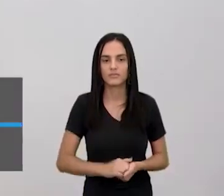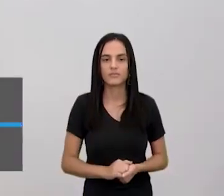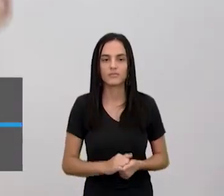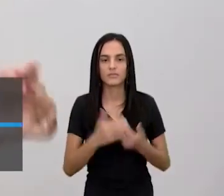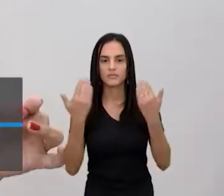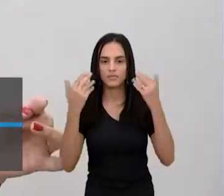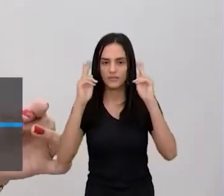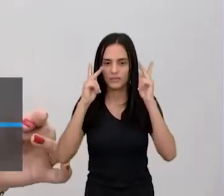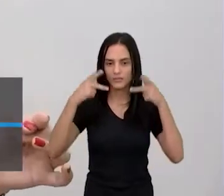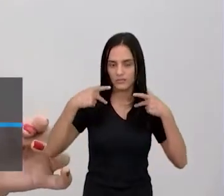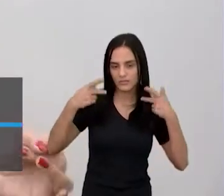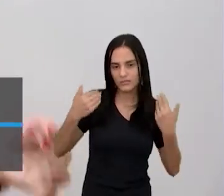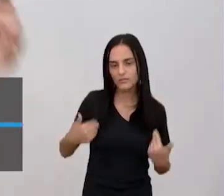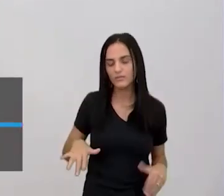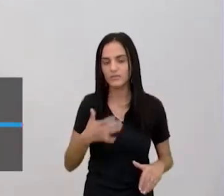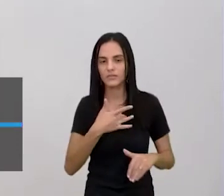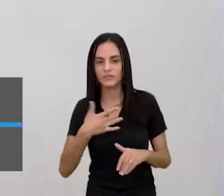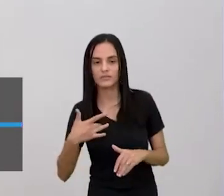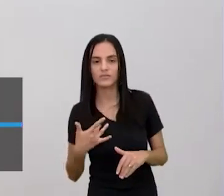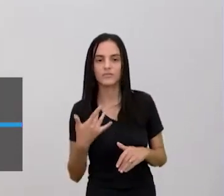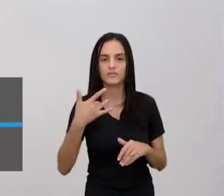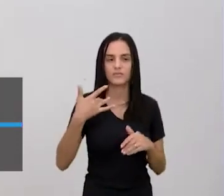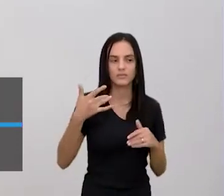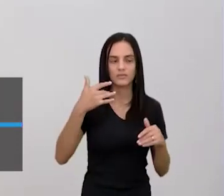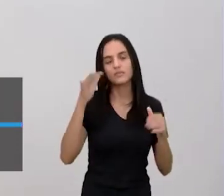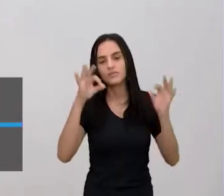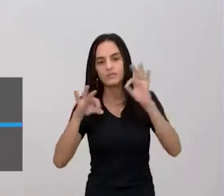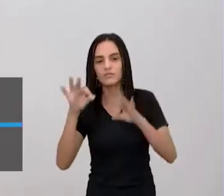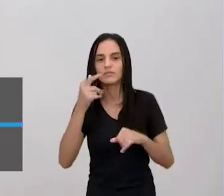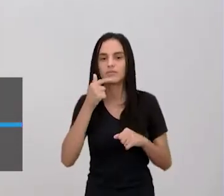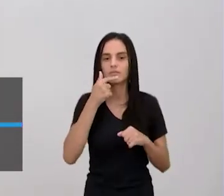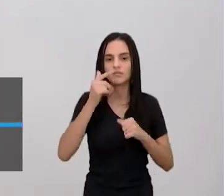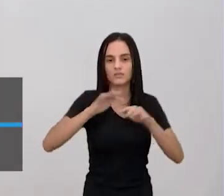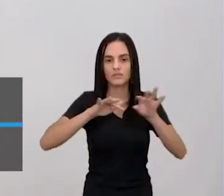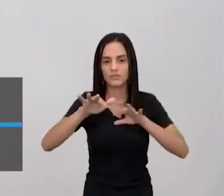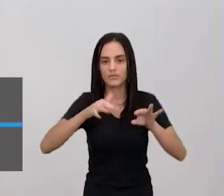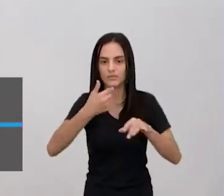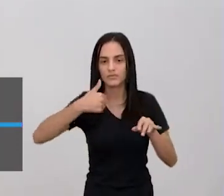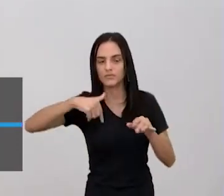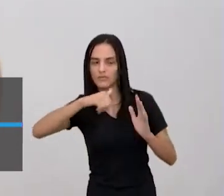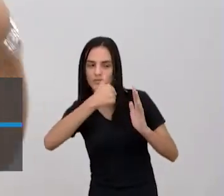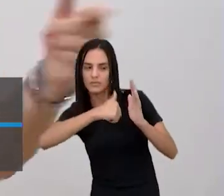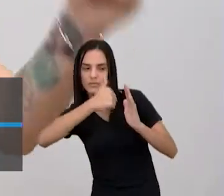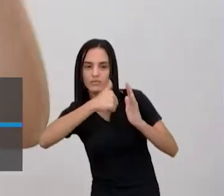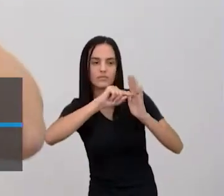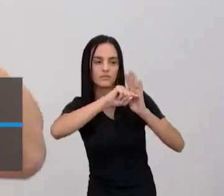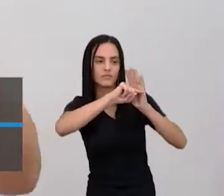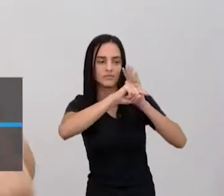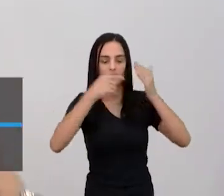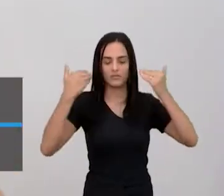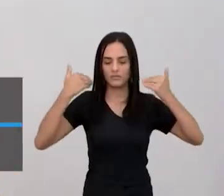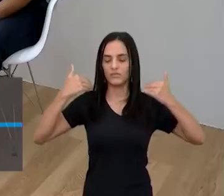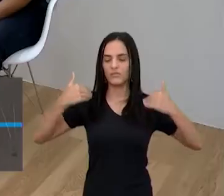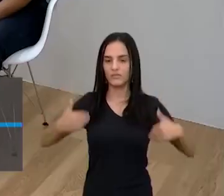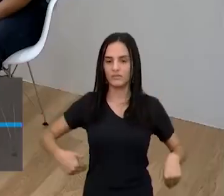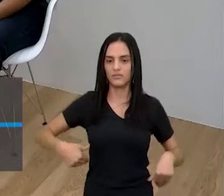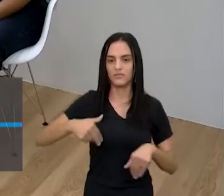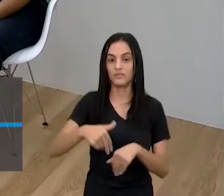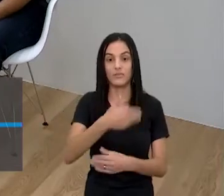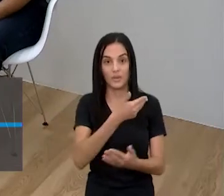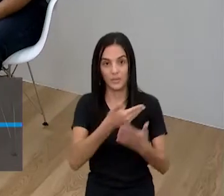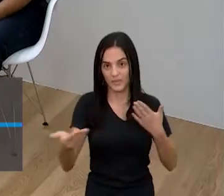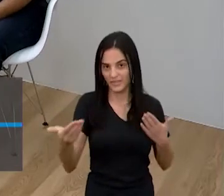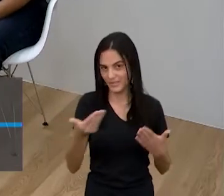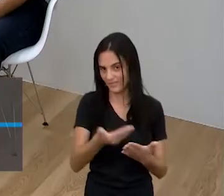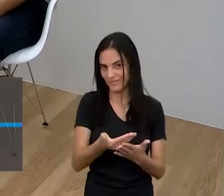saúde, linguagens, fisiologia do movimento, vai ter uma aula que nós vamos fazer uma autoavaliação da nossa postura. Não perca essa aula,